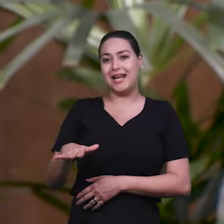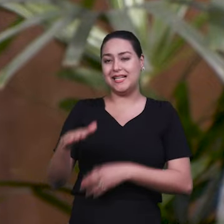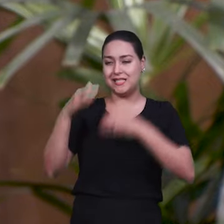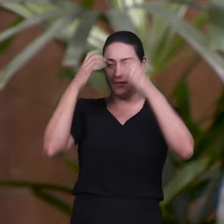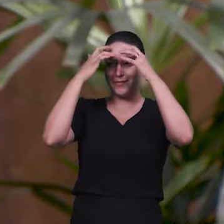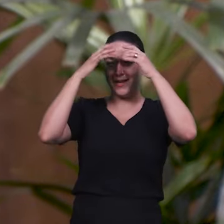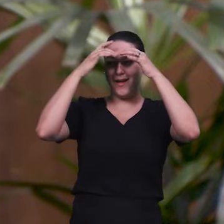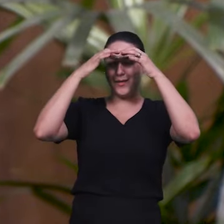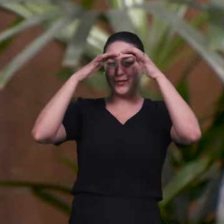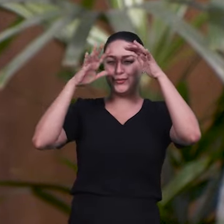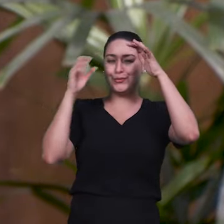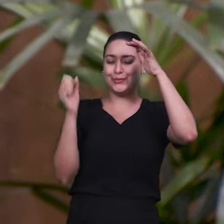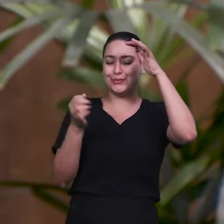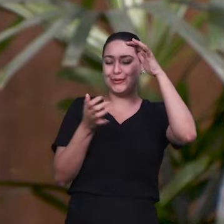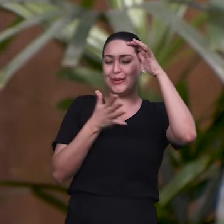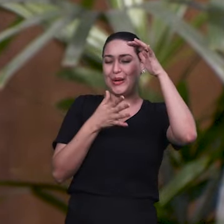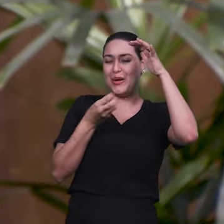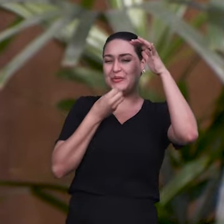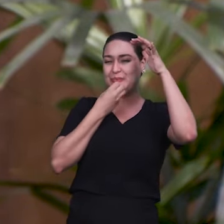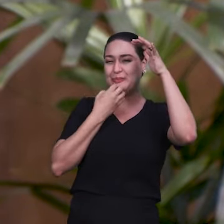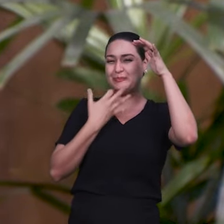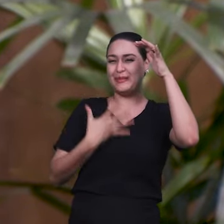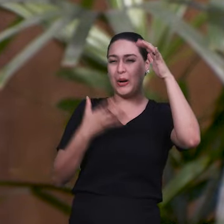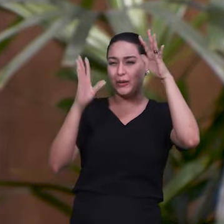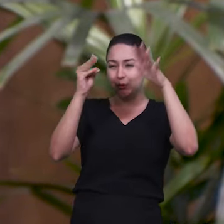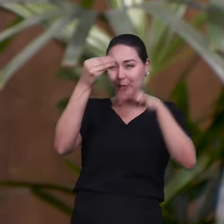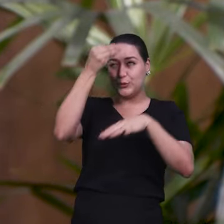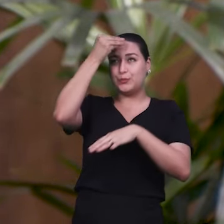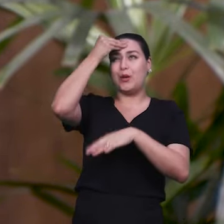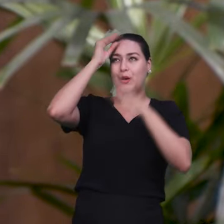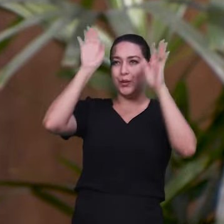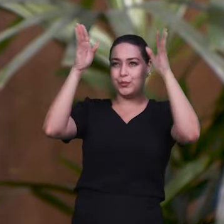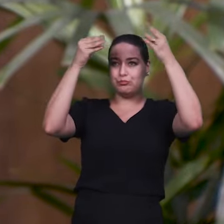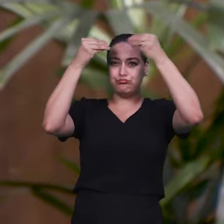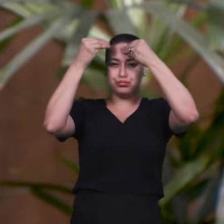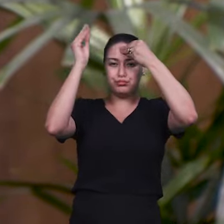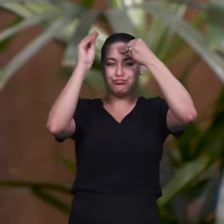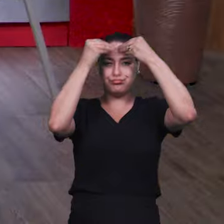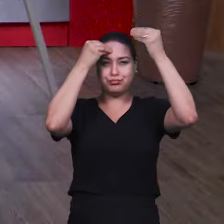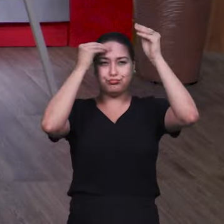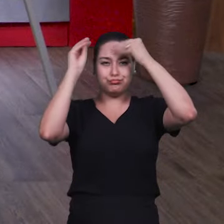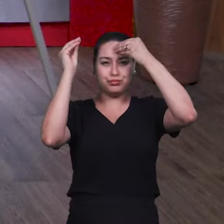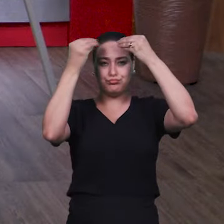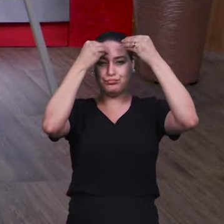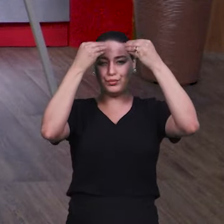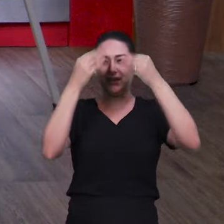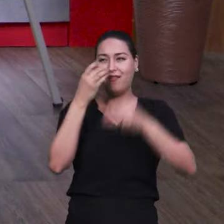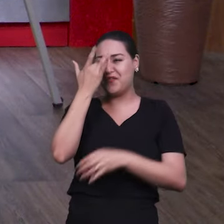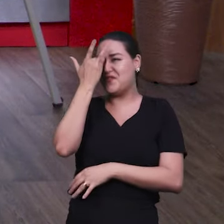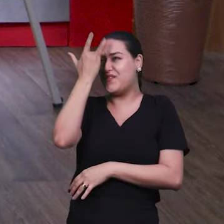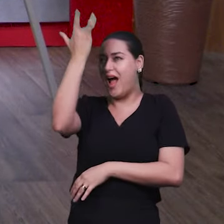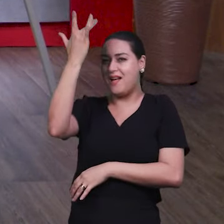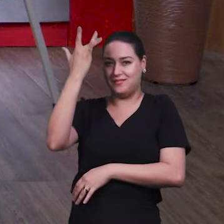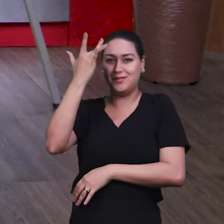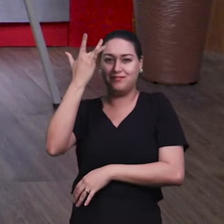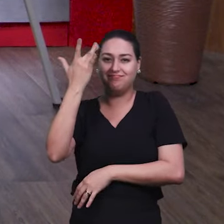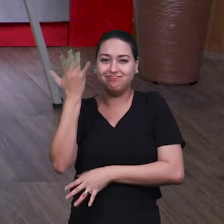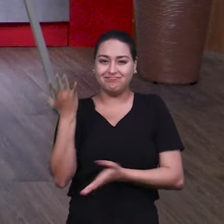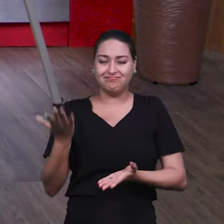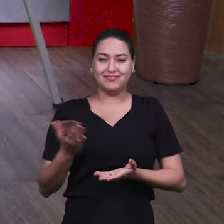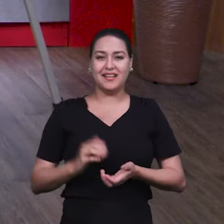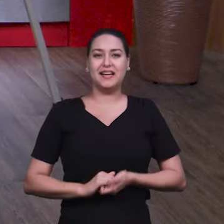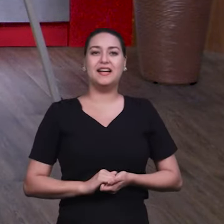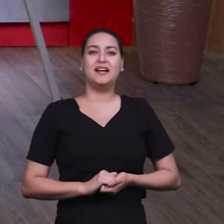consegue absorver. Já está bem aberta pra absorver. Exatamente, com mais facilidade. Então,